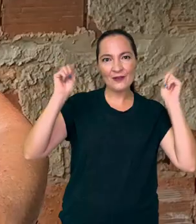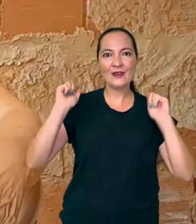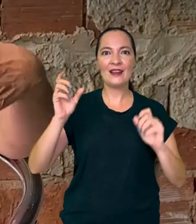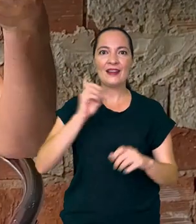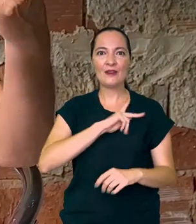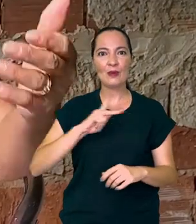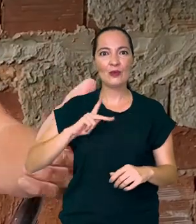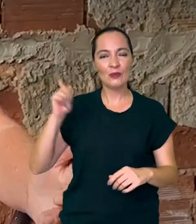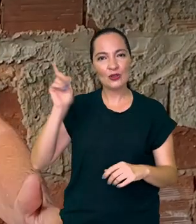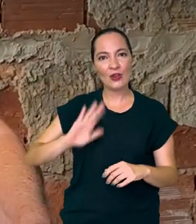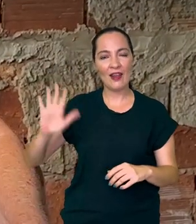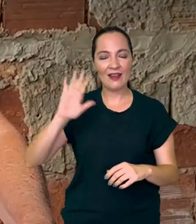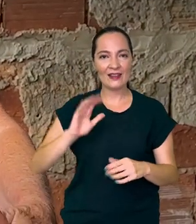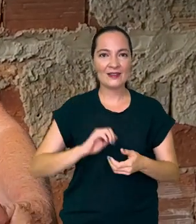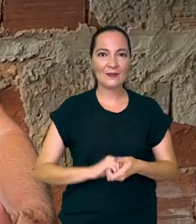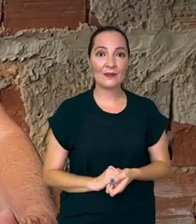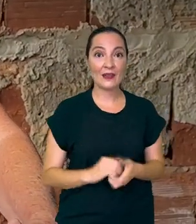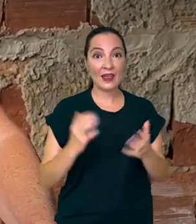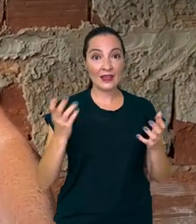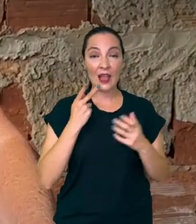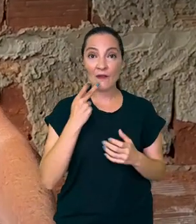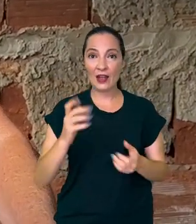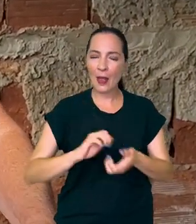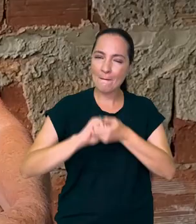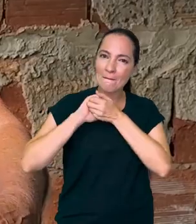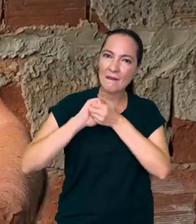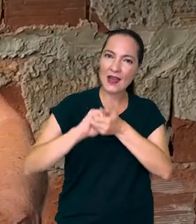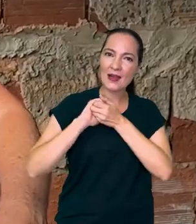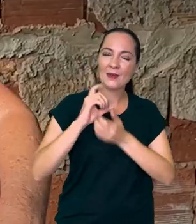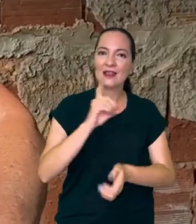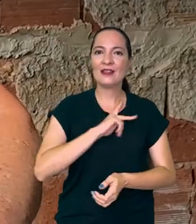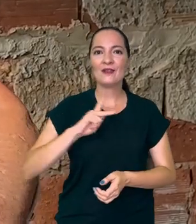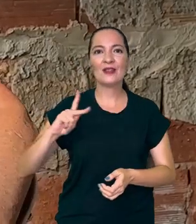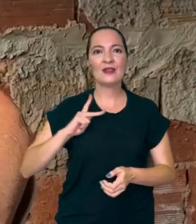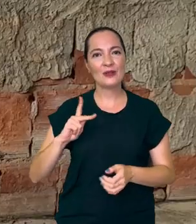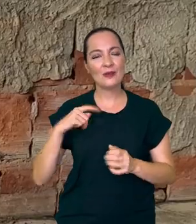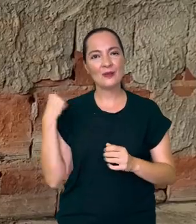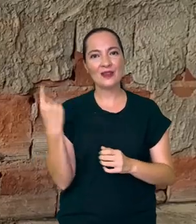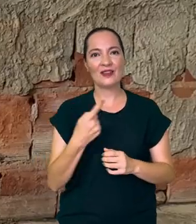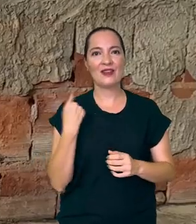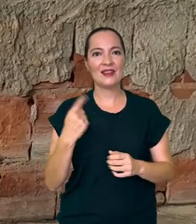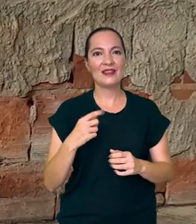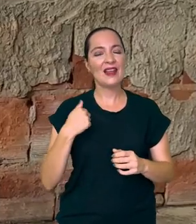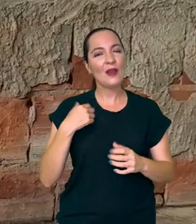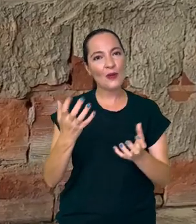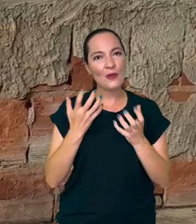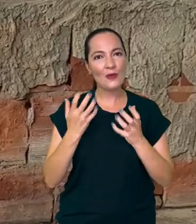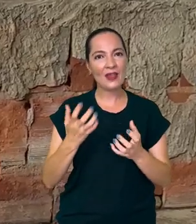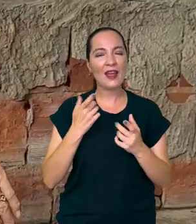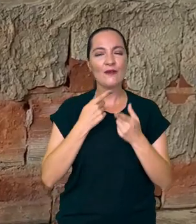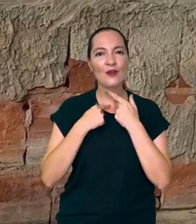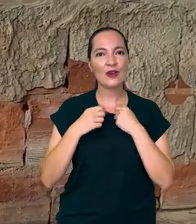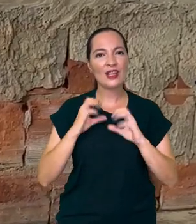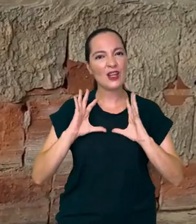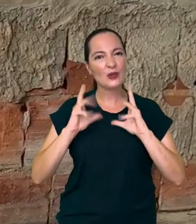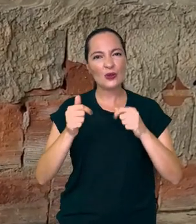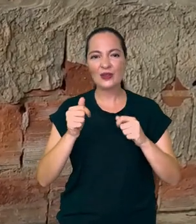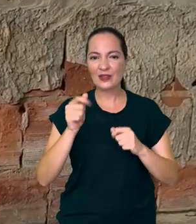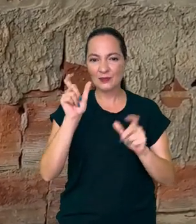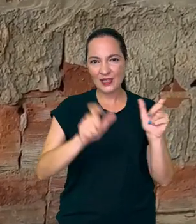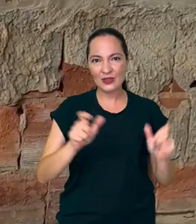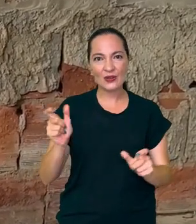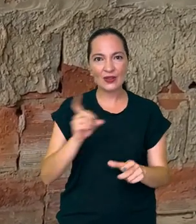Goiás. Eu quero dar os parabéns para a Defensoria por ela estar existindo aqui para nós. Eu desejo felicidade para todo mundo lá da